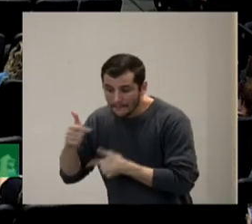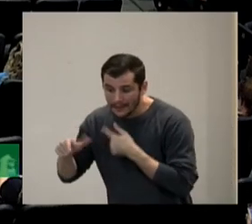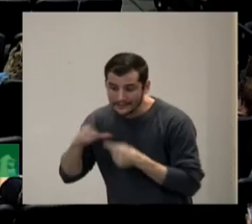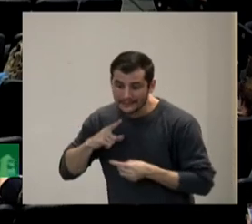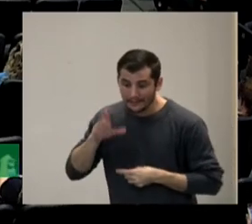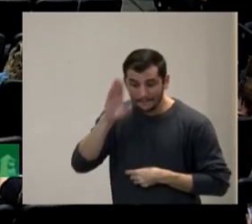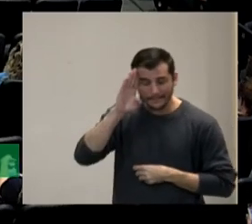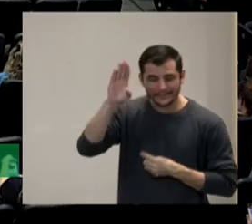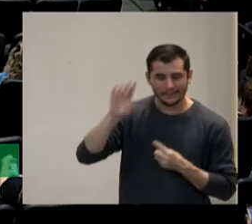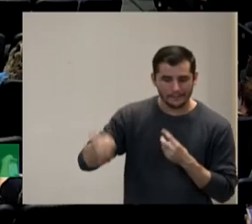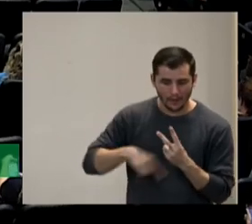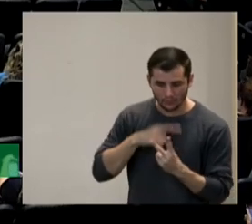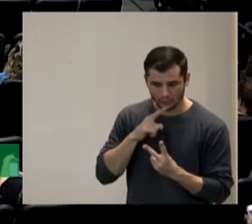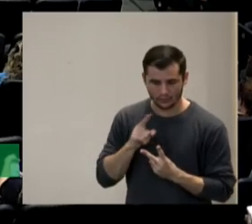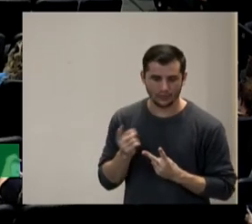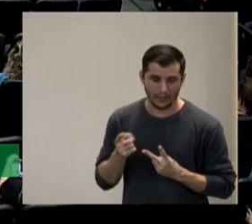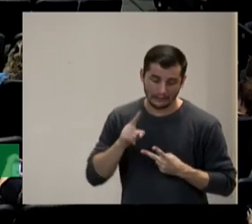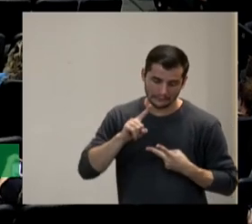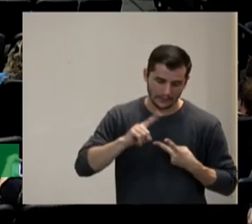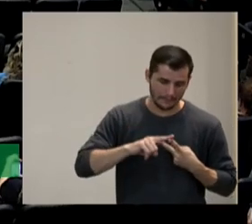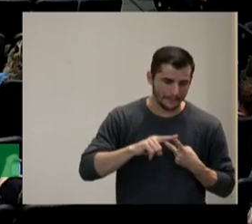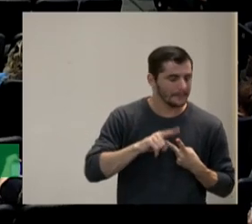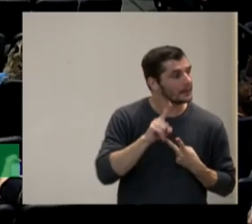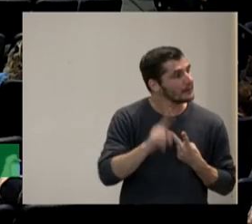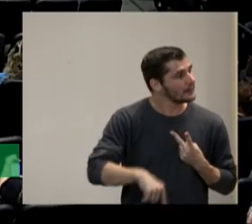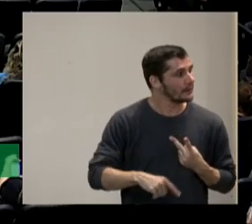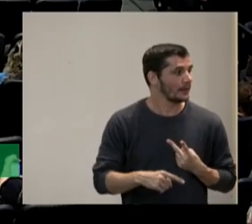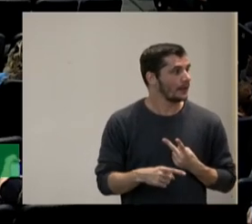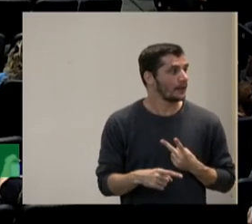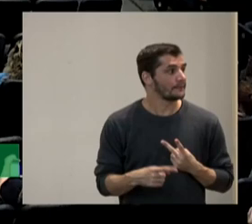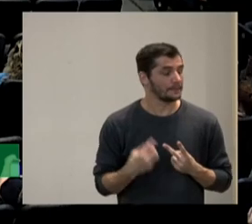uma forma fundamental que se trabalha e